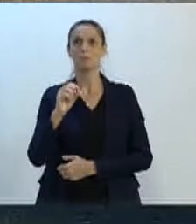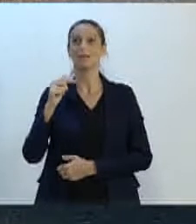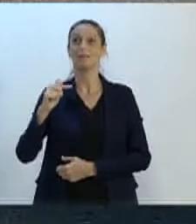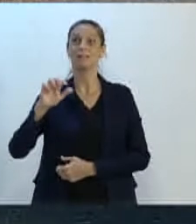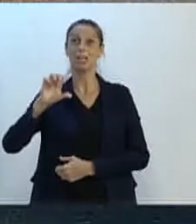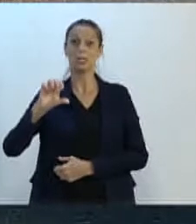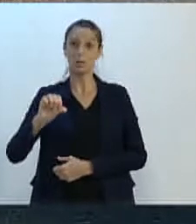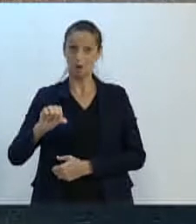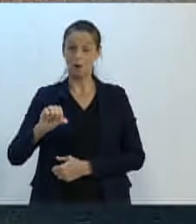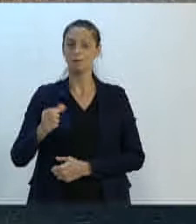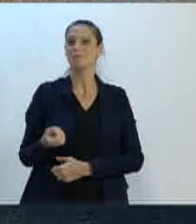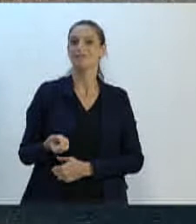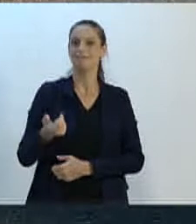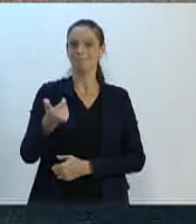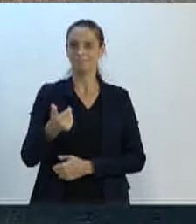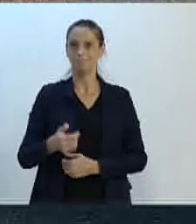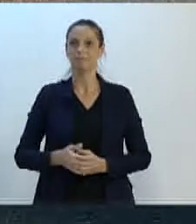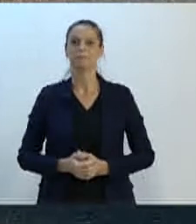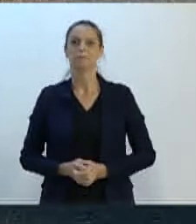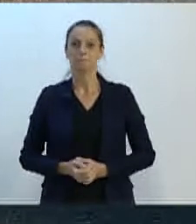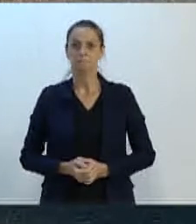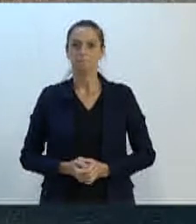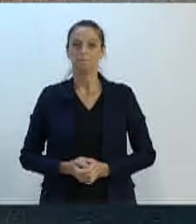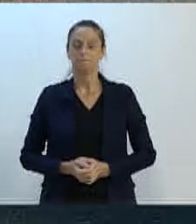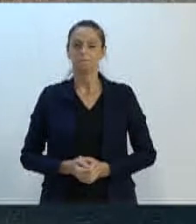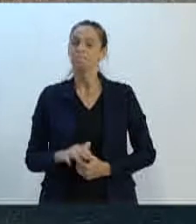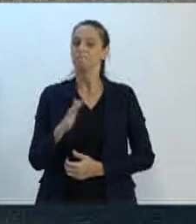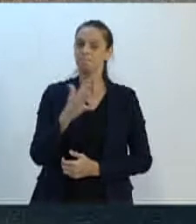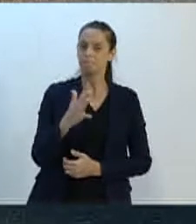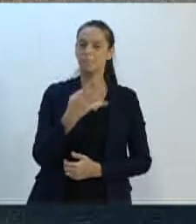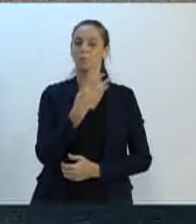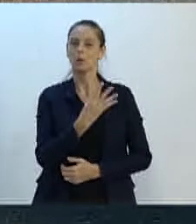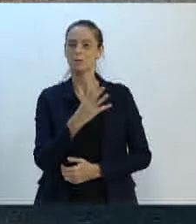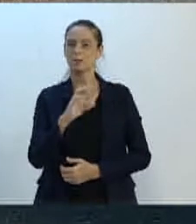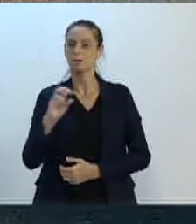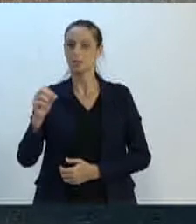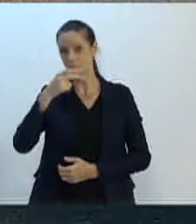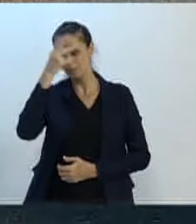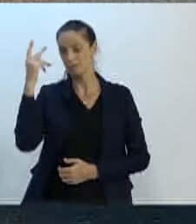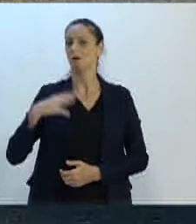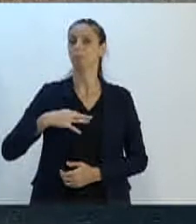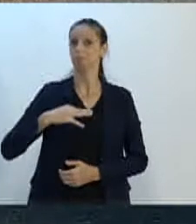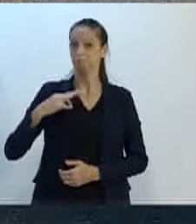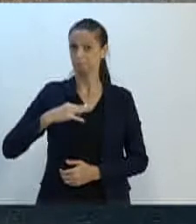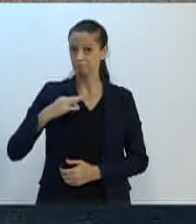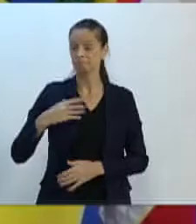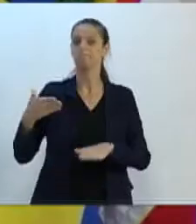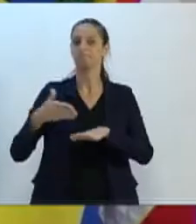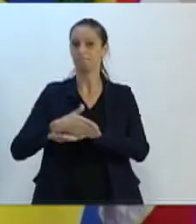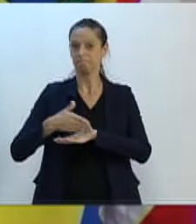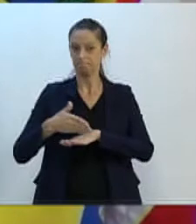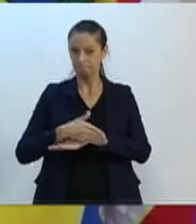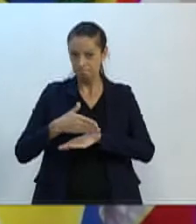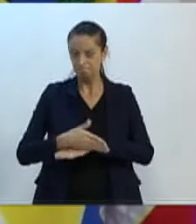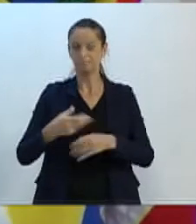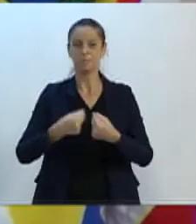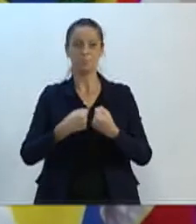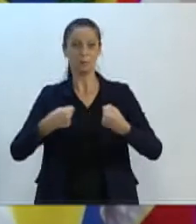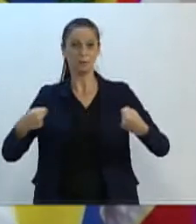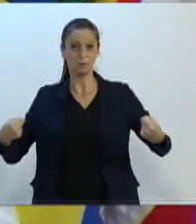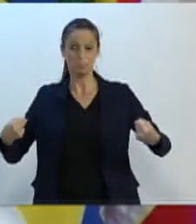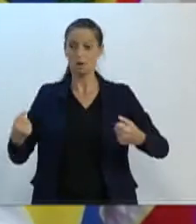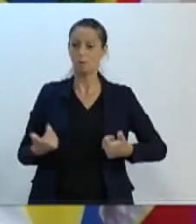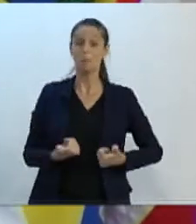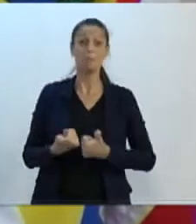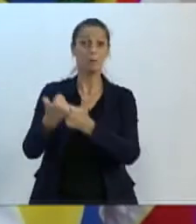,60. Foram cerca de 400 voluntários que estiveram presentes nas sinaleiras, no suporte